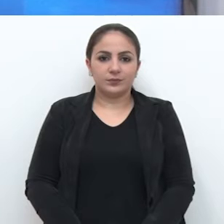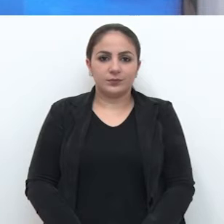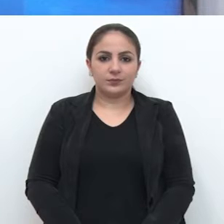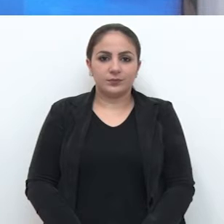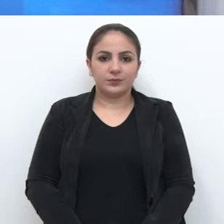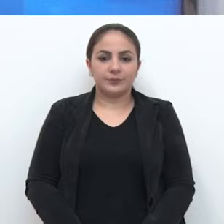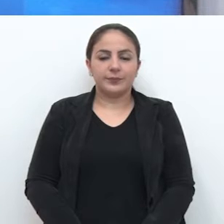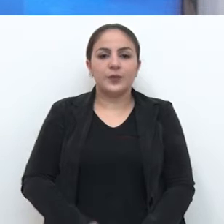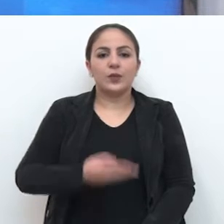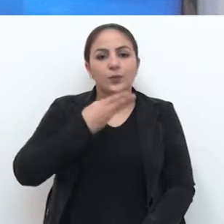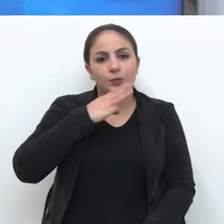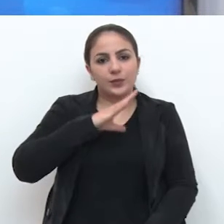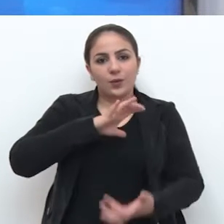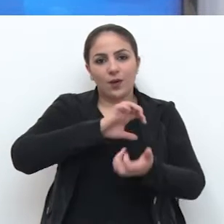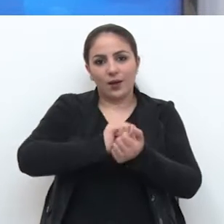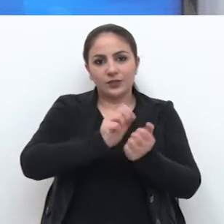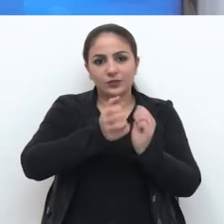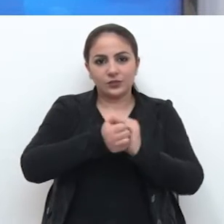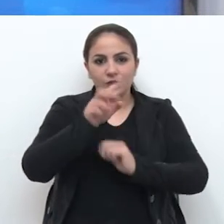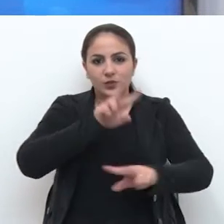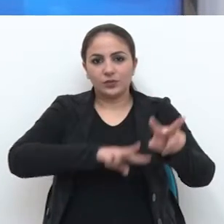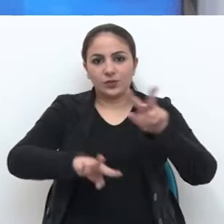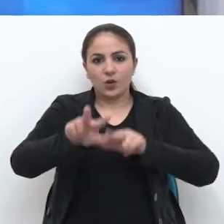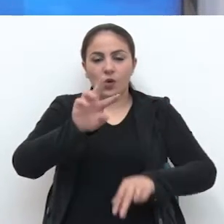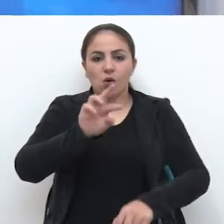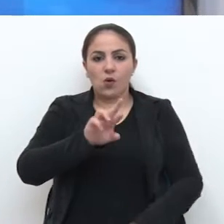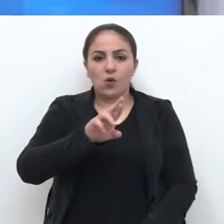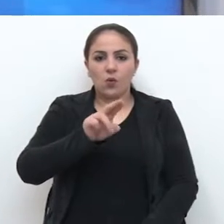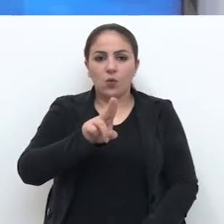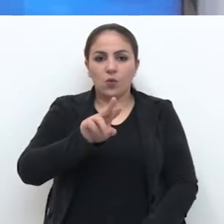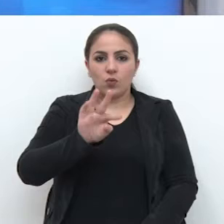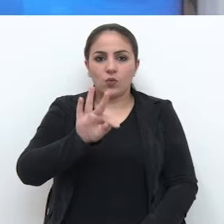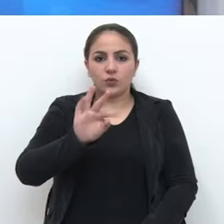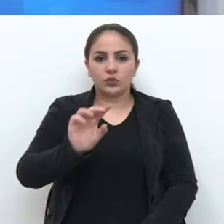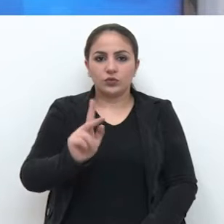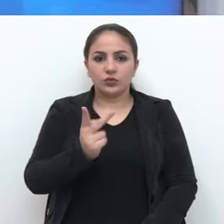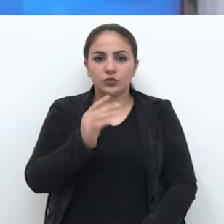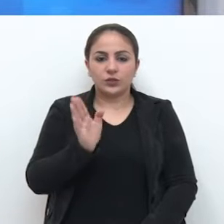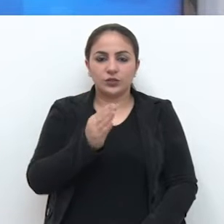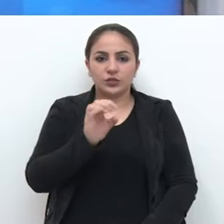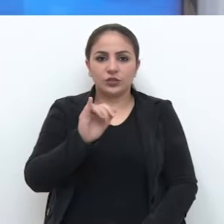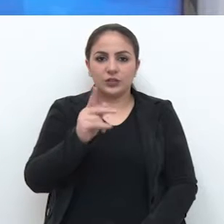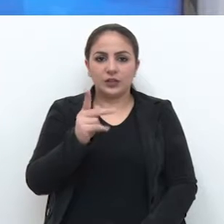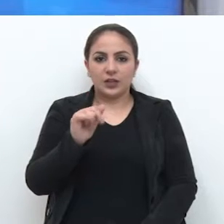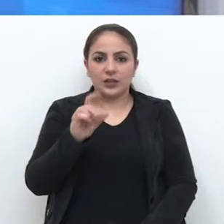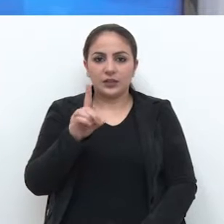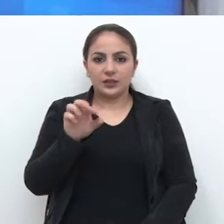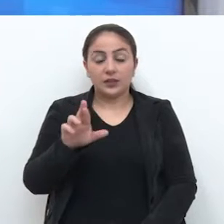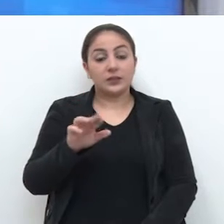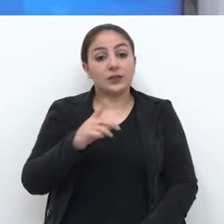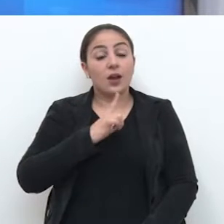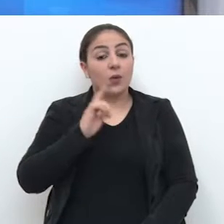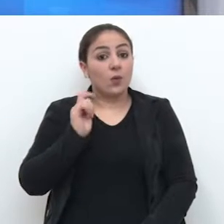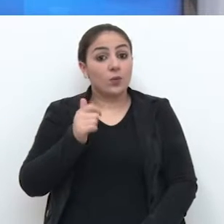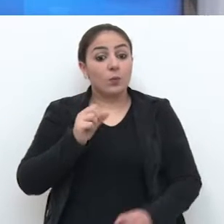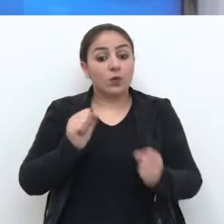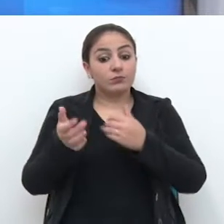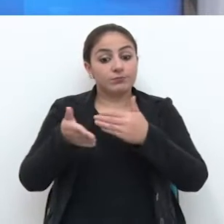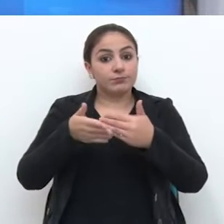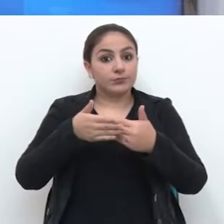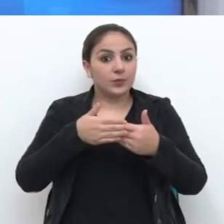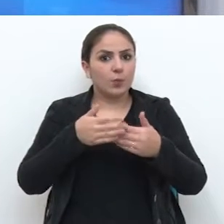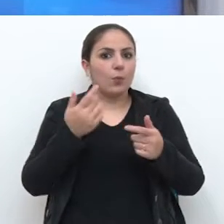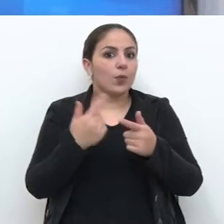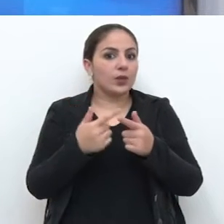Que os museus de artes visuais Ruth Schneider e histórico regional estão sob risco de interdição.